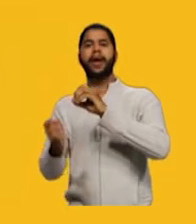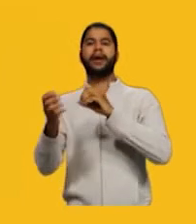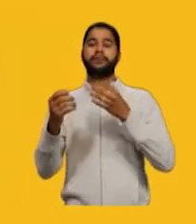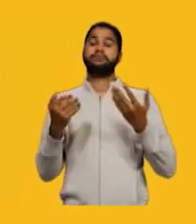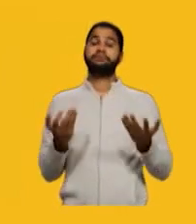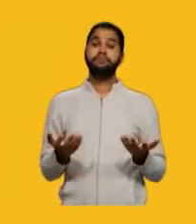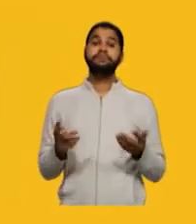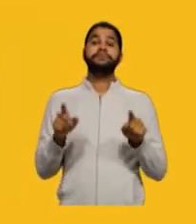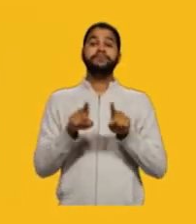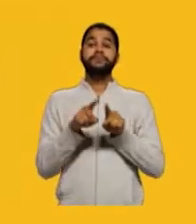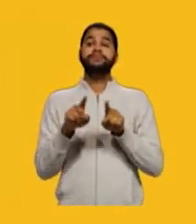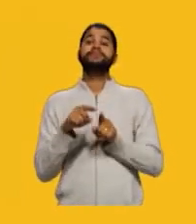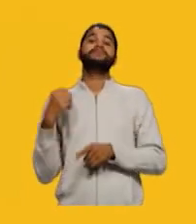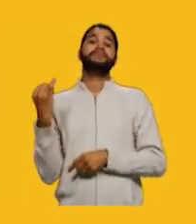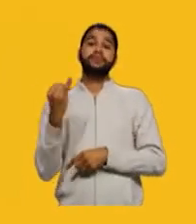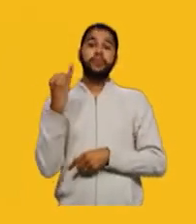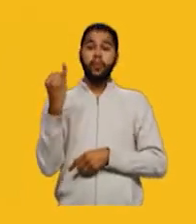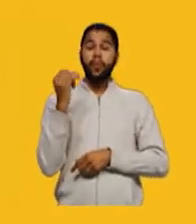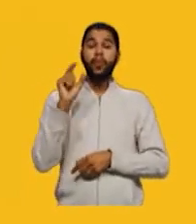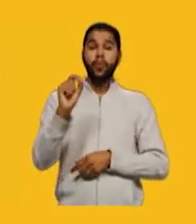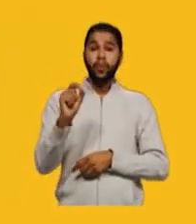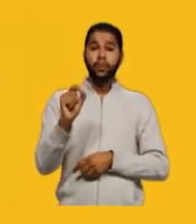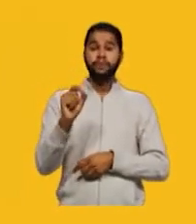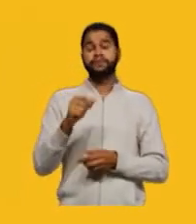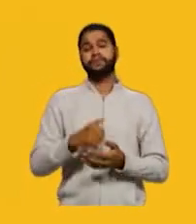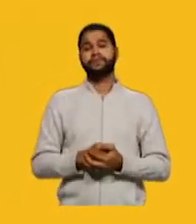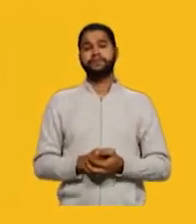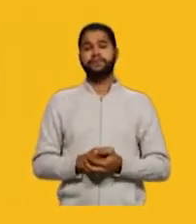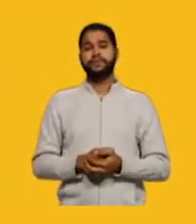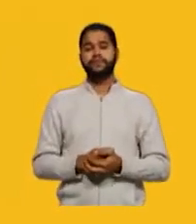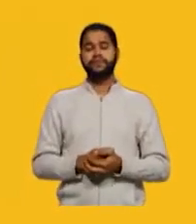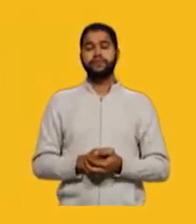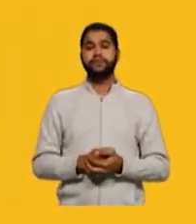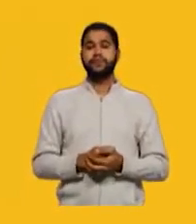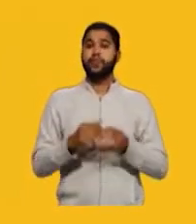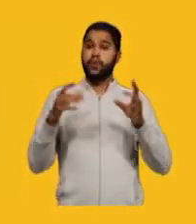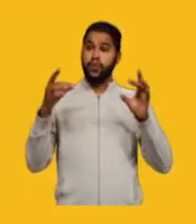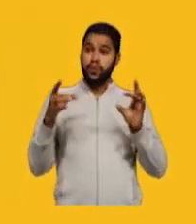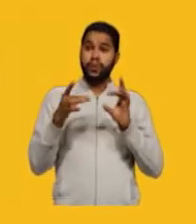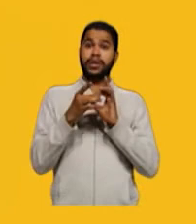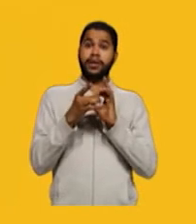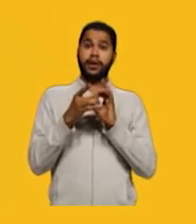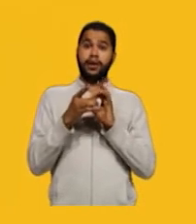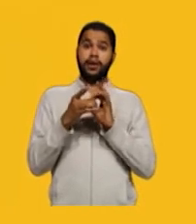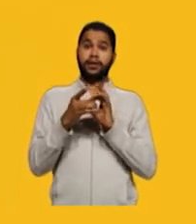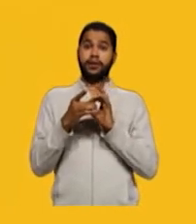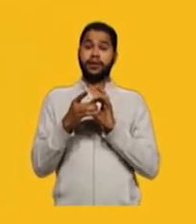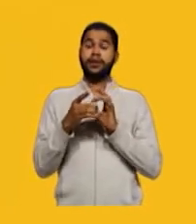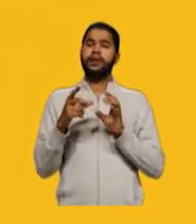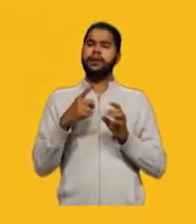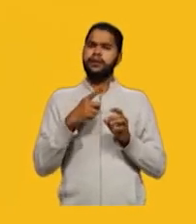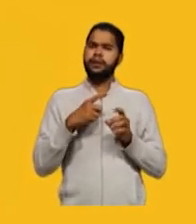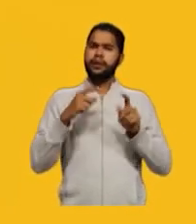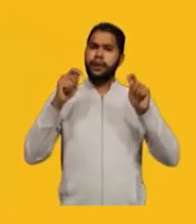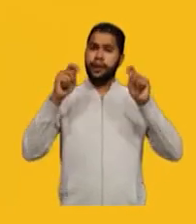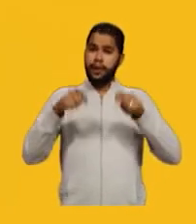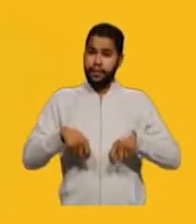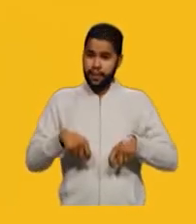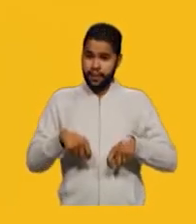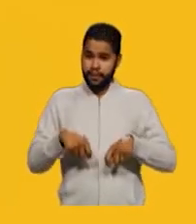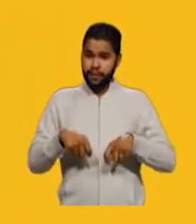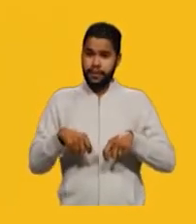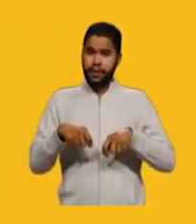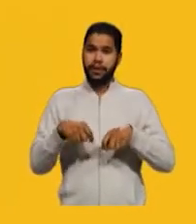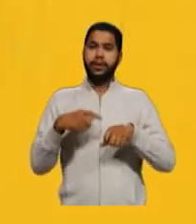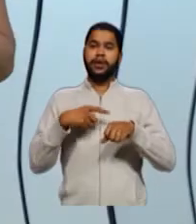Outra coisa importante são os ligantes desse carbono. Então, o carbono tem a capacidade de fazer